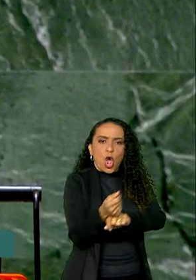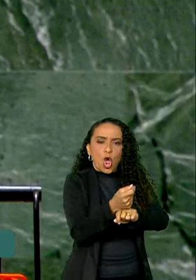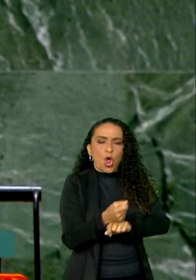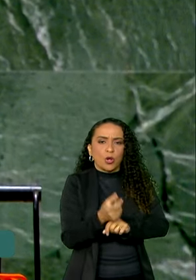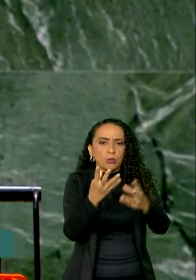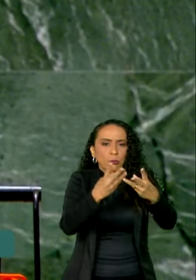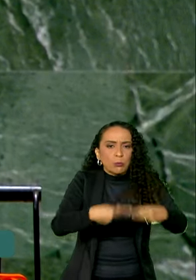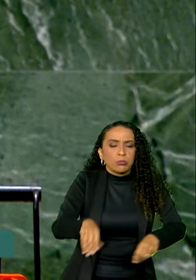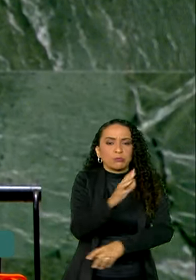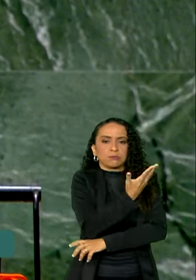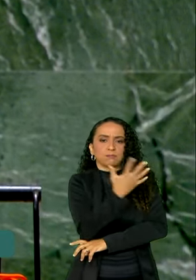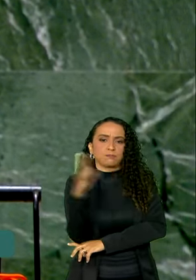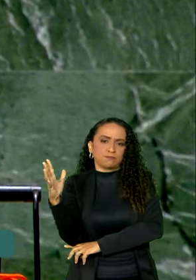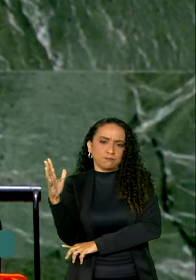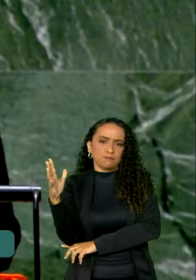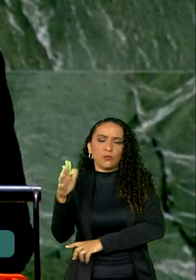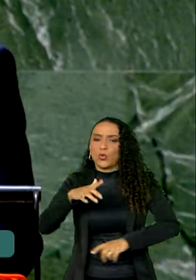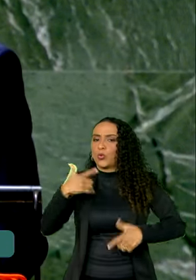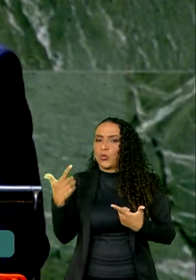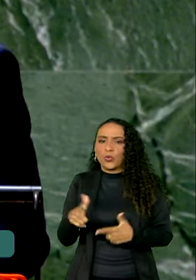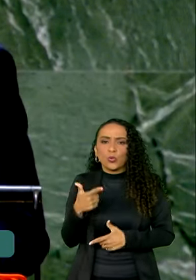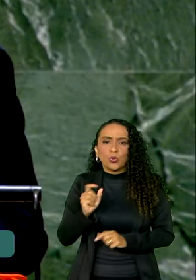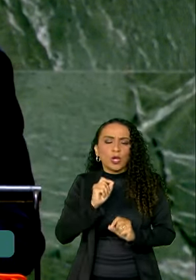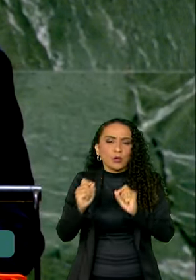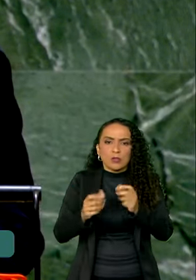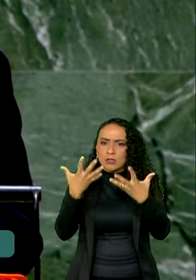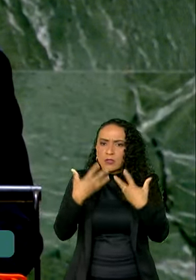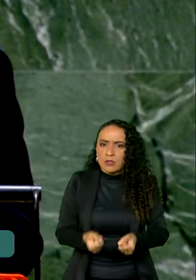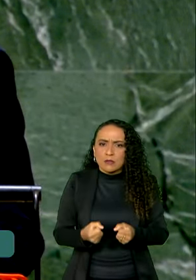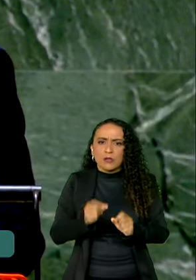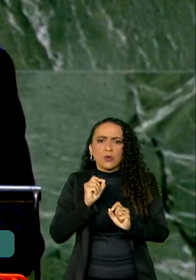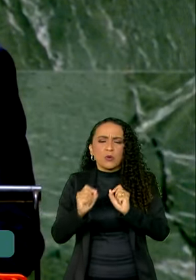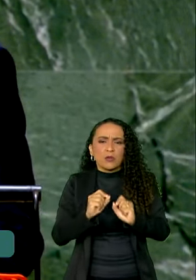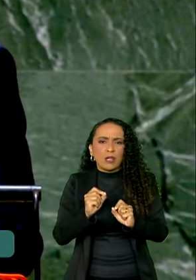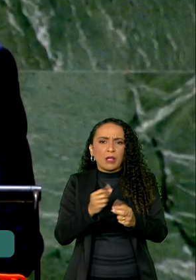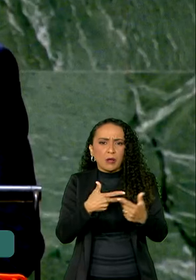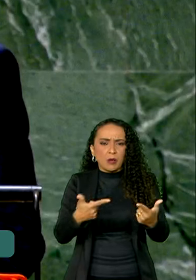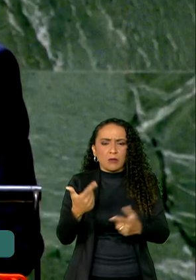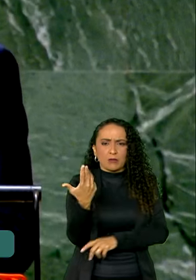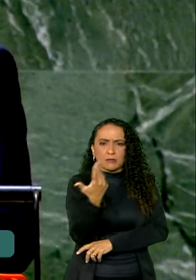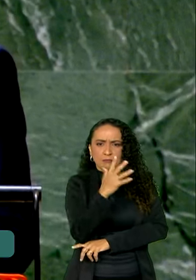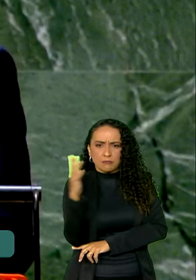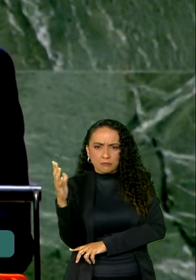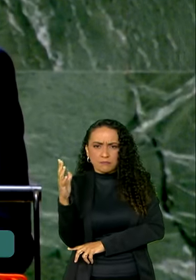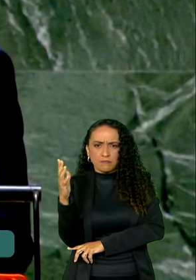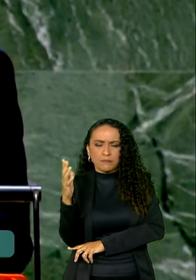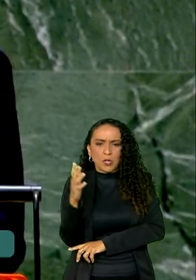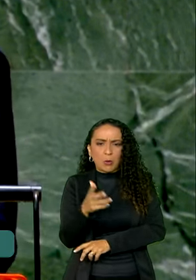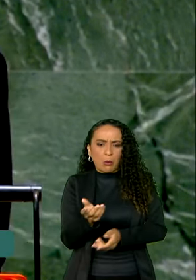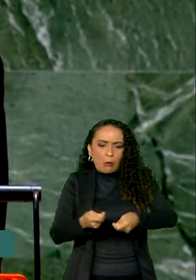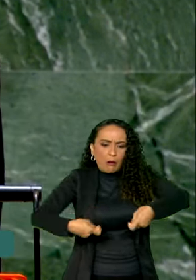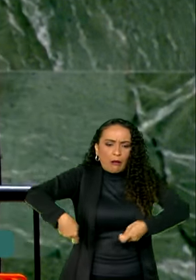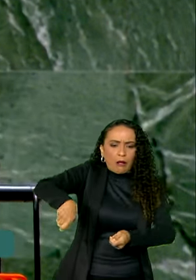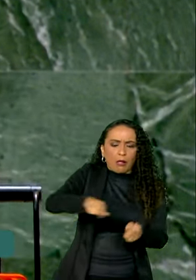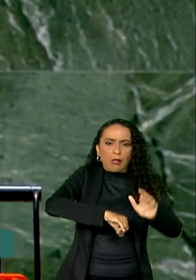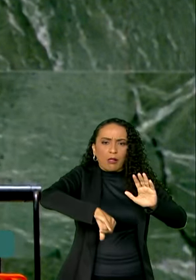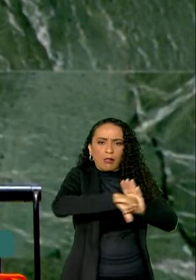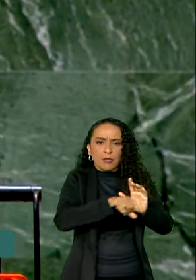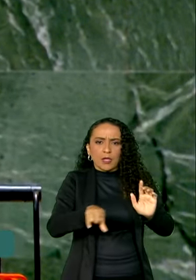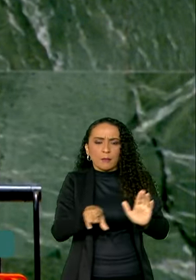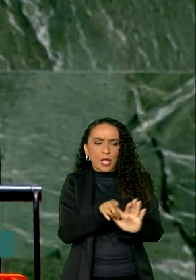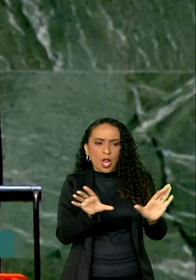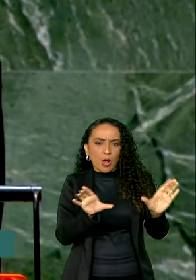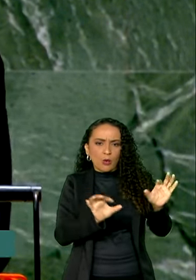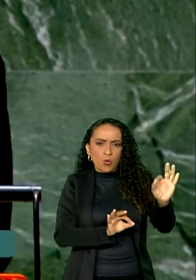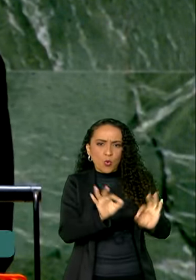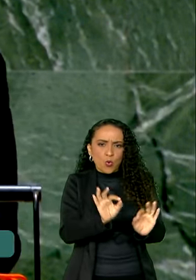degradação ambiental. Não transigiremos com litífios ambientais, com o garimpe legal e com o crime organizado.